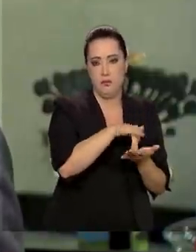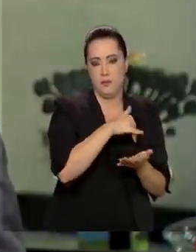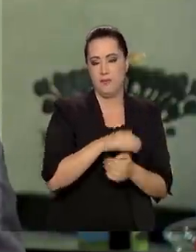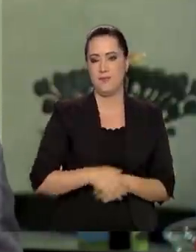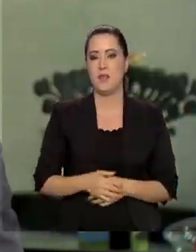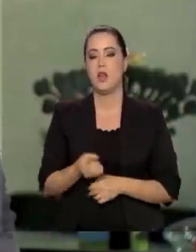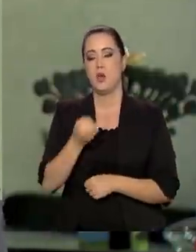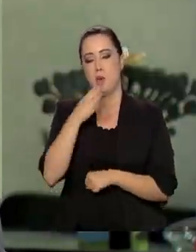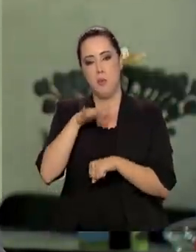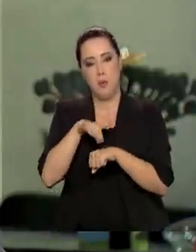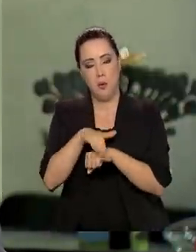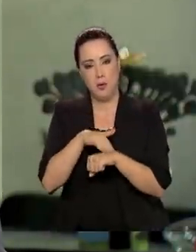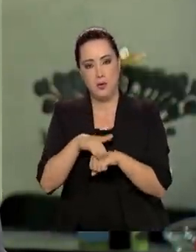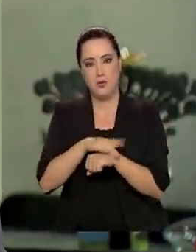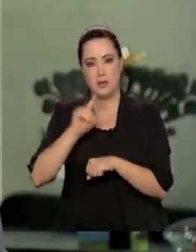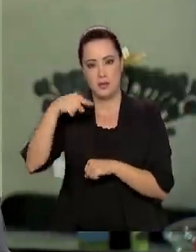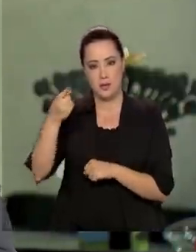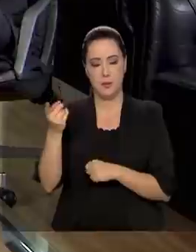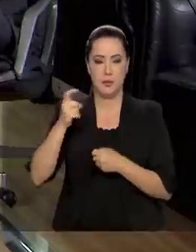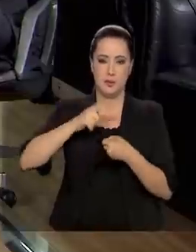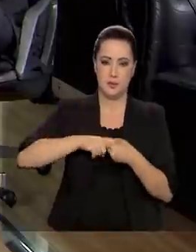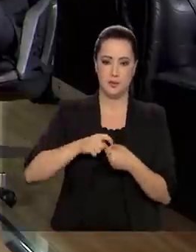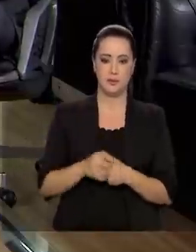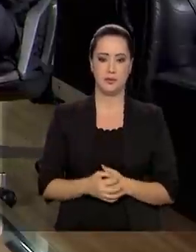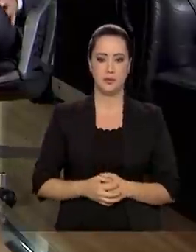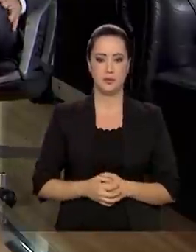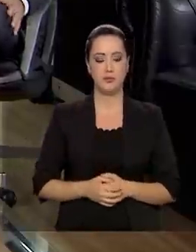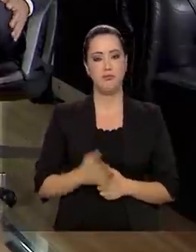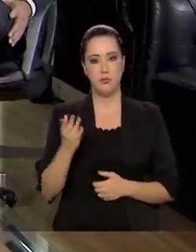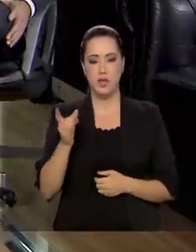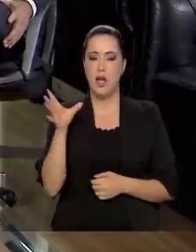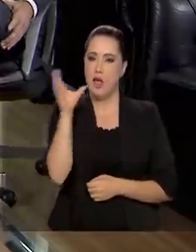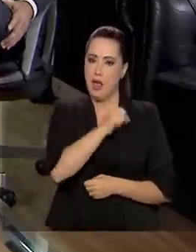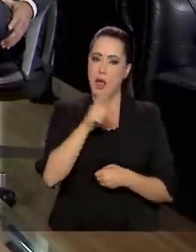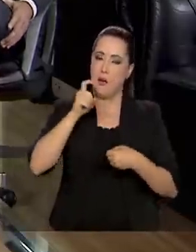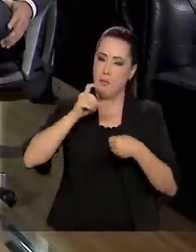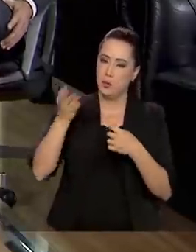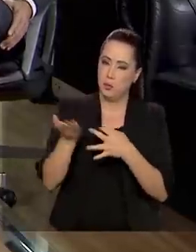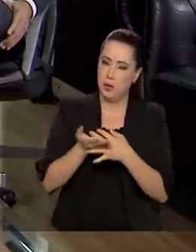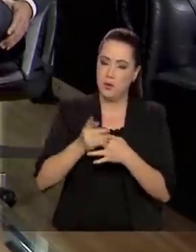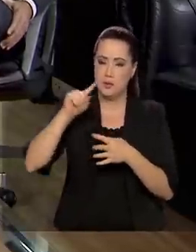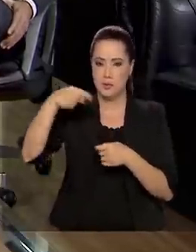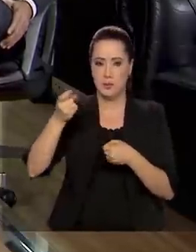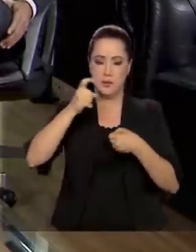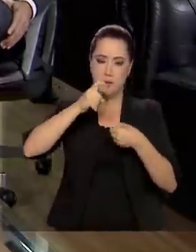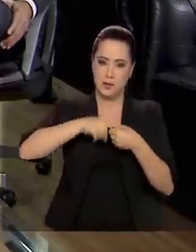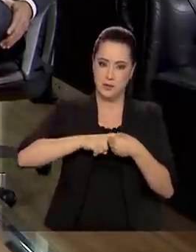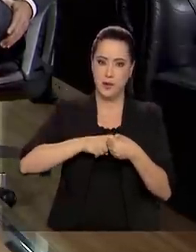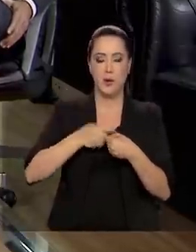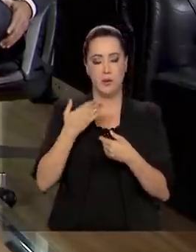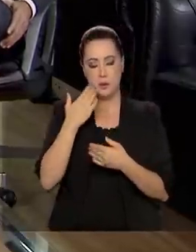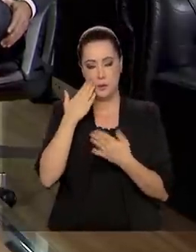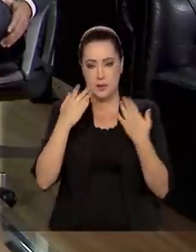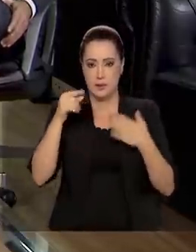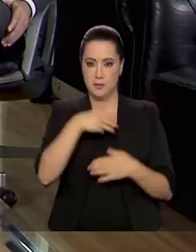conversa está boa, a gente vai para um rápido intervalo e daqui a pouco a gente volta. Está bem, Paulo. A gente vai para um rápido intervalo e daqui a pouco voltamos com o ministro da Saúde, Eduardo